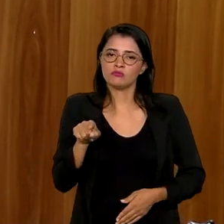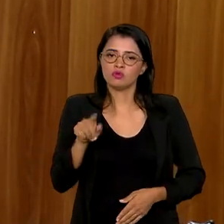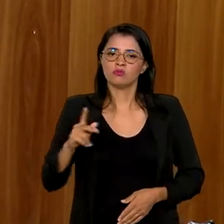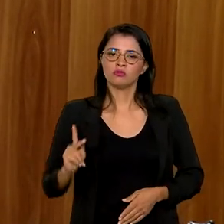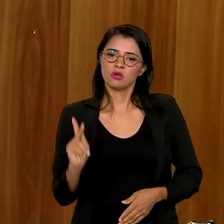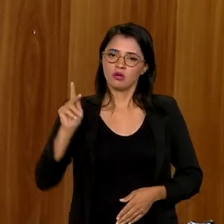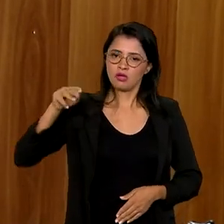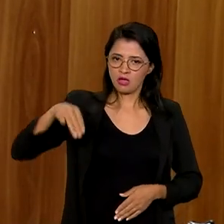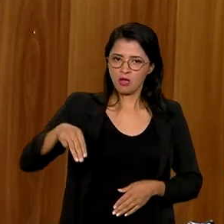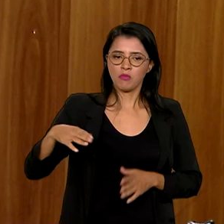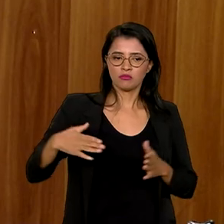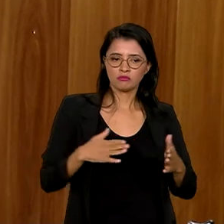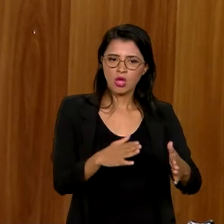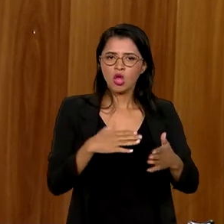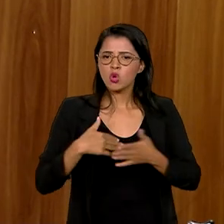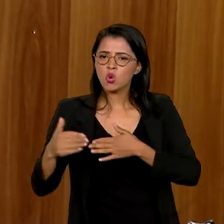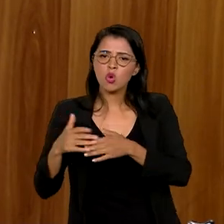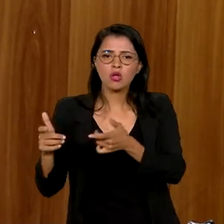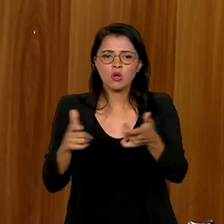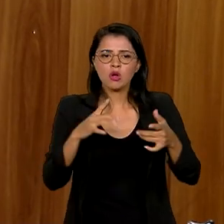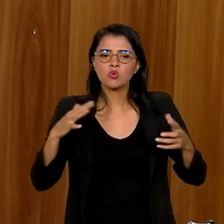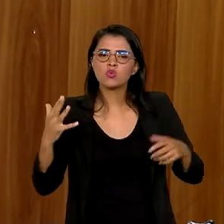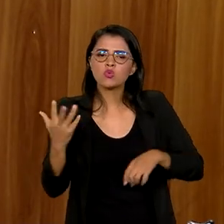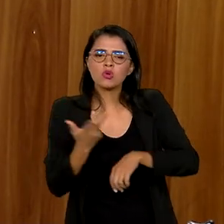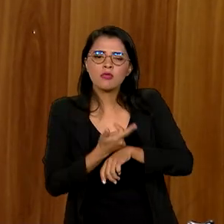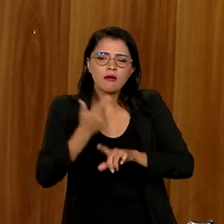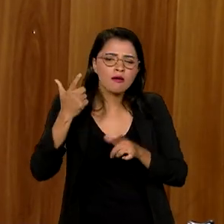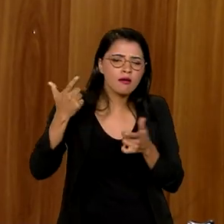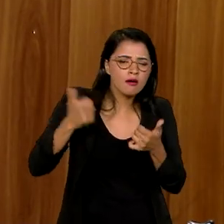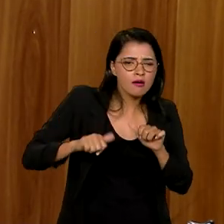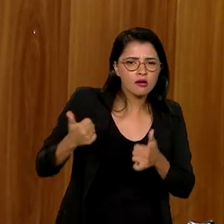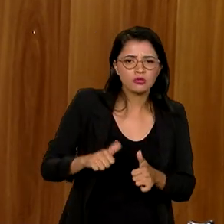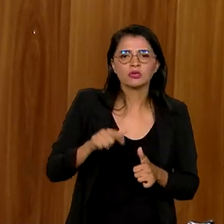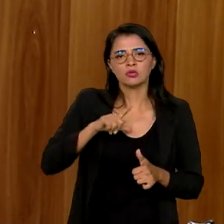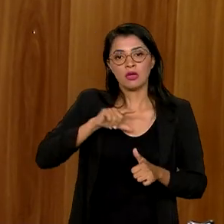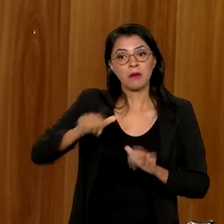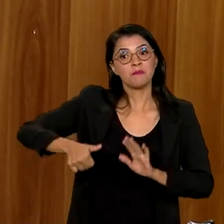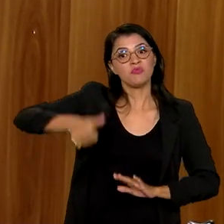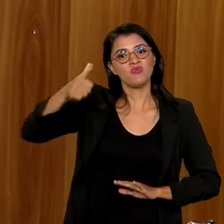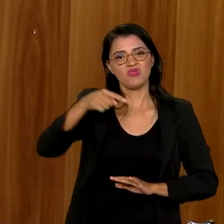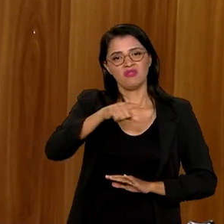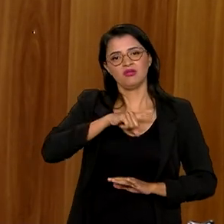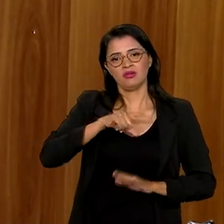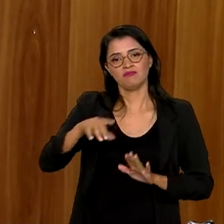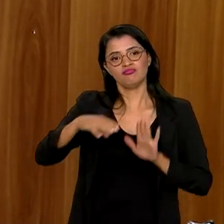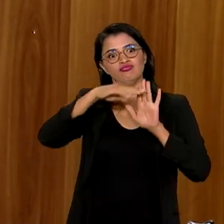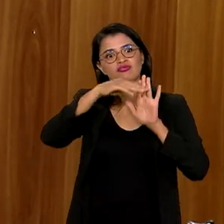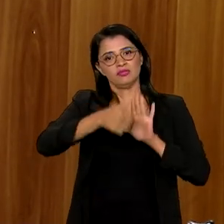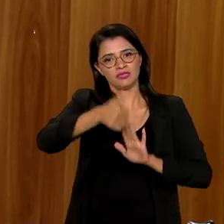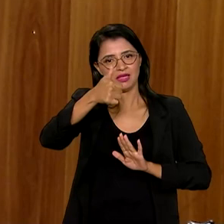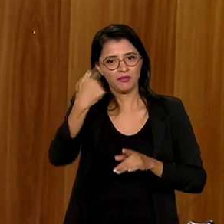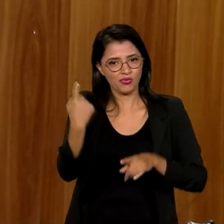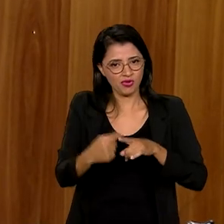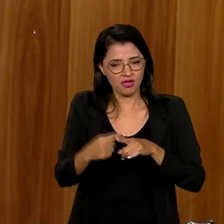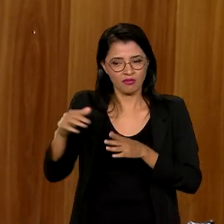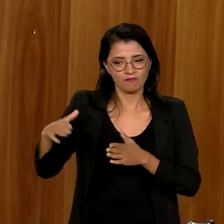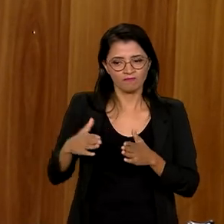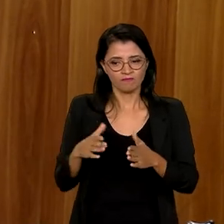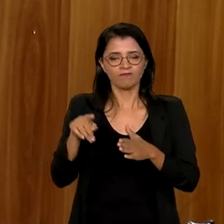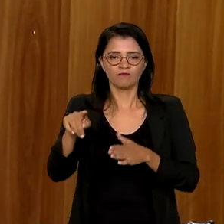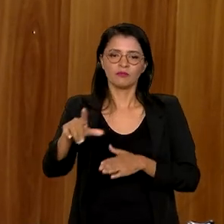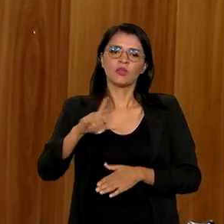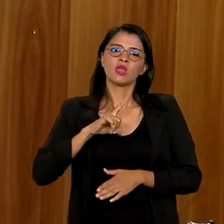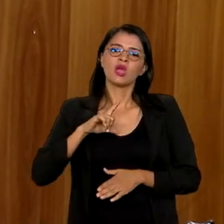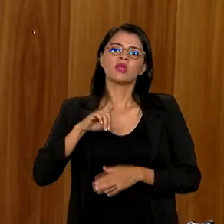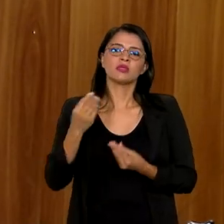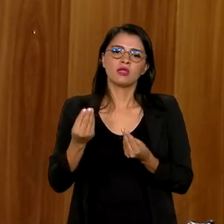qualquer ranking que faça de levantamento de qualidade das rodovias, elas estão sempre nas primeiras da lista. Por quê? Porque a rodovia concedida tem